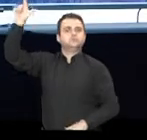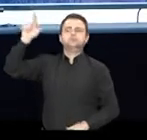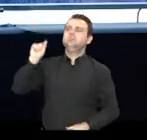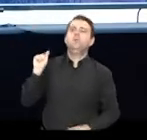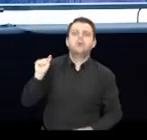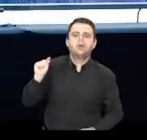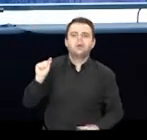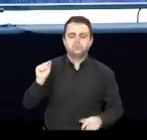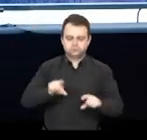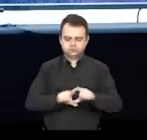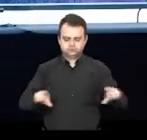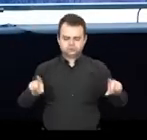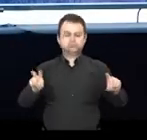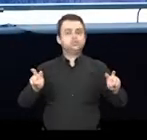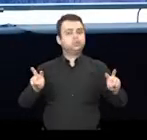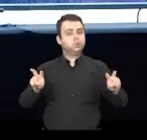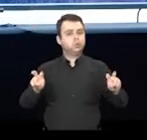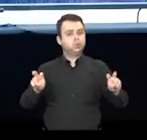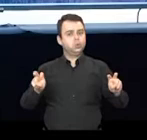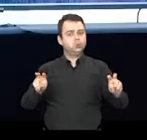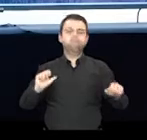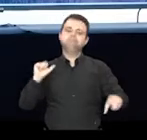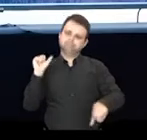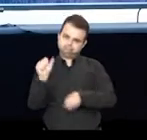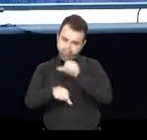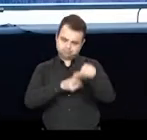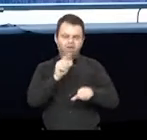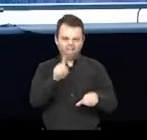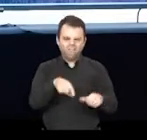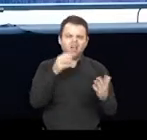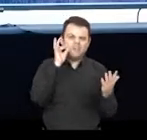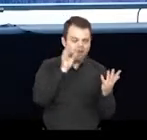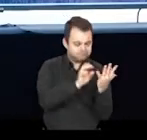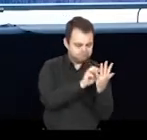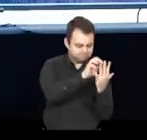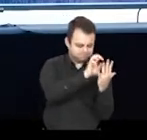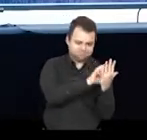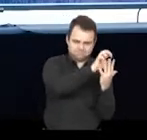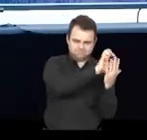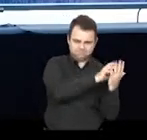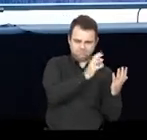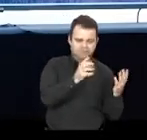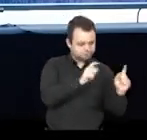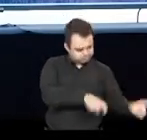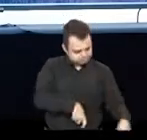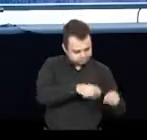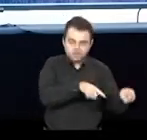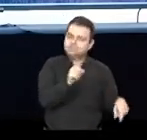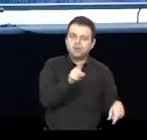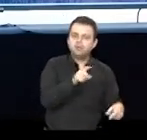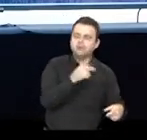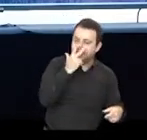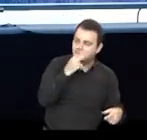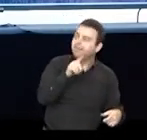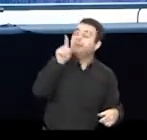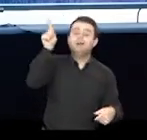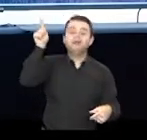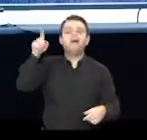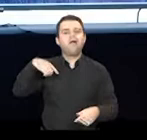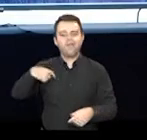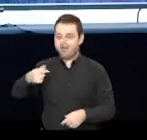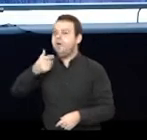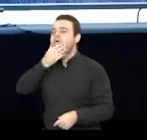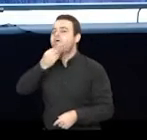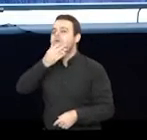Ele deu um novo título, porque não é mais o lavrador de café do Portinari. Agora nós estamos falando do jogador de golfe.